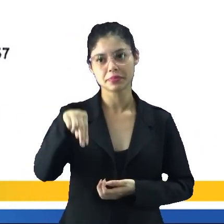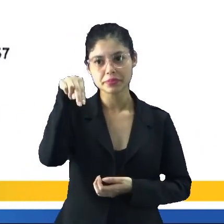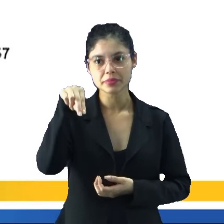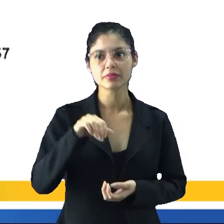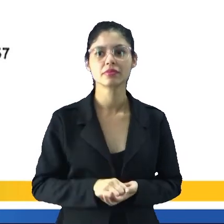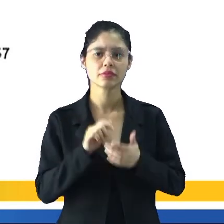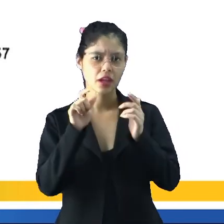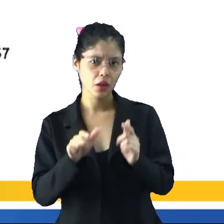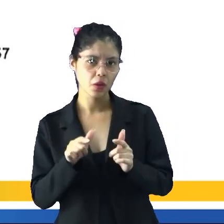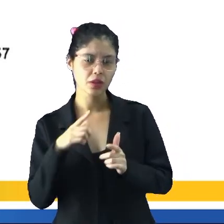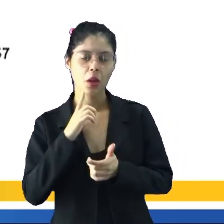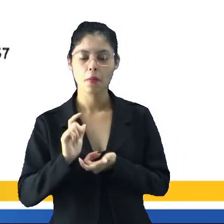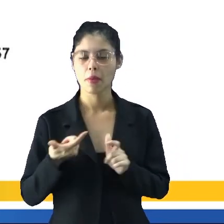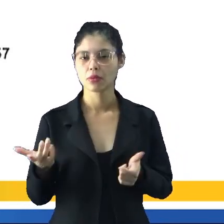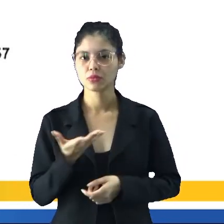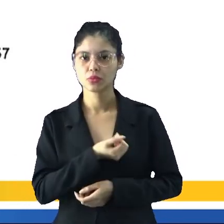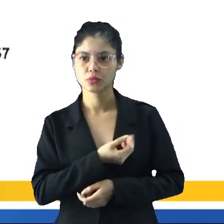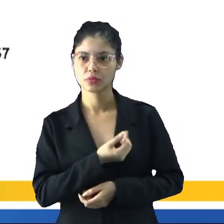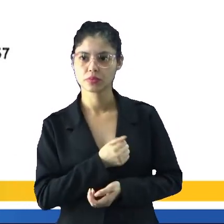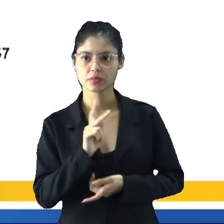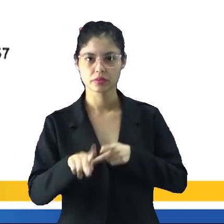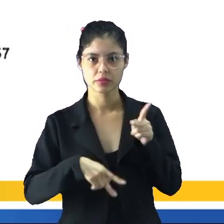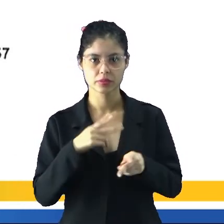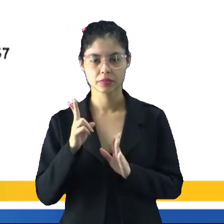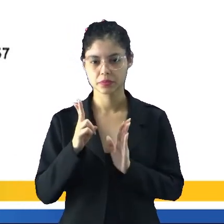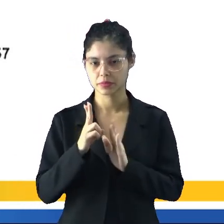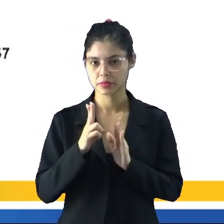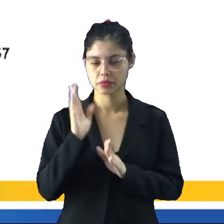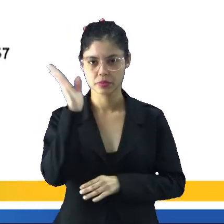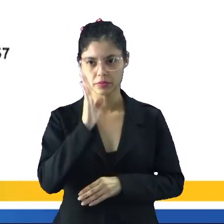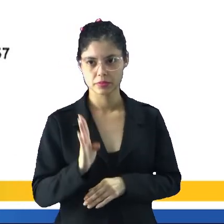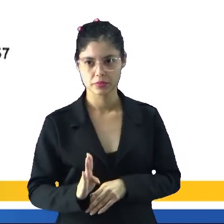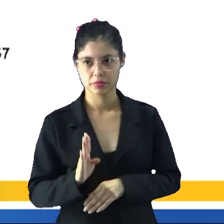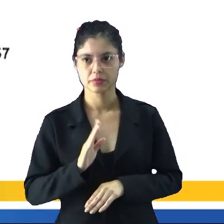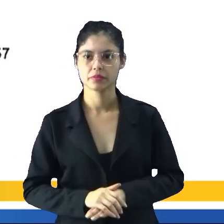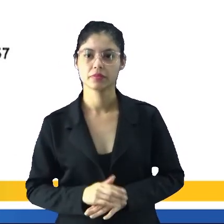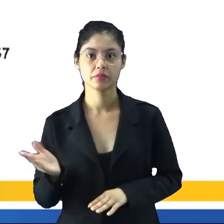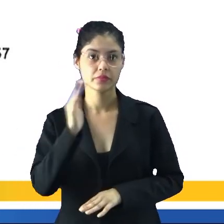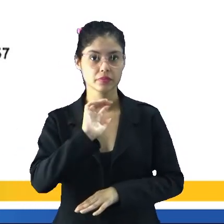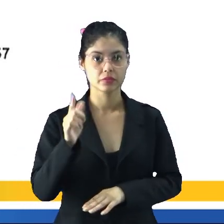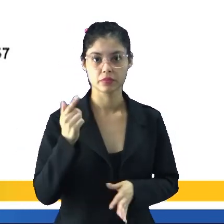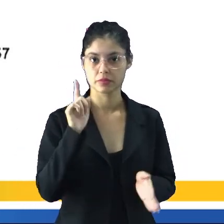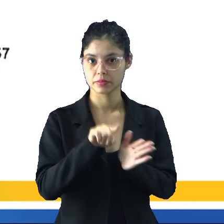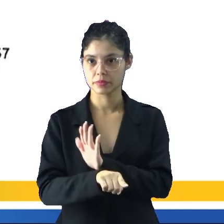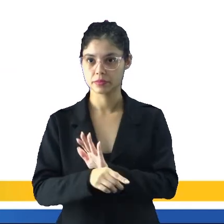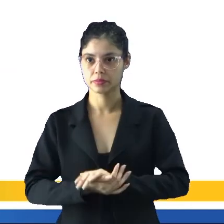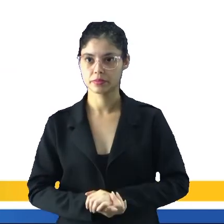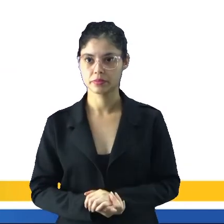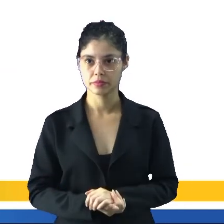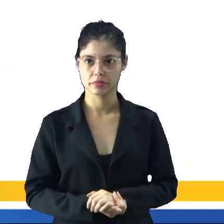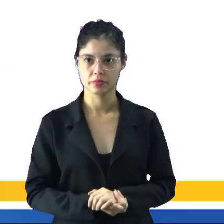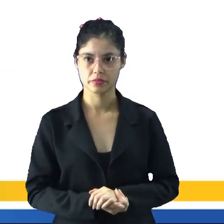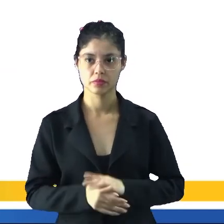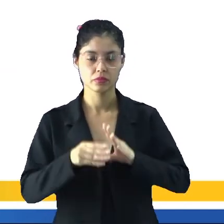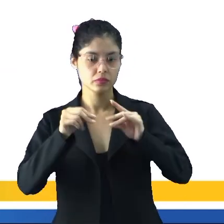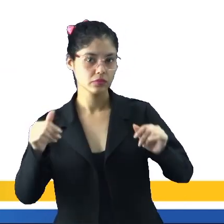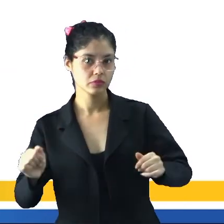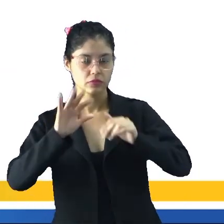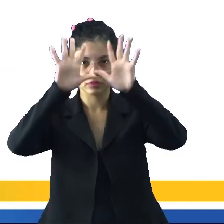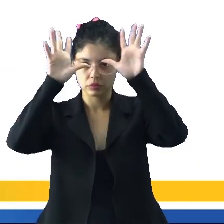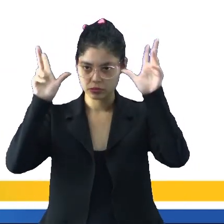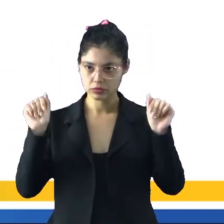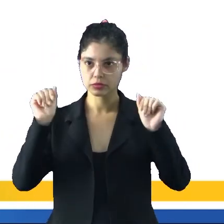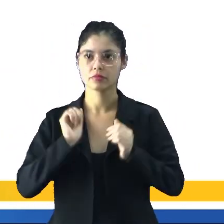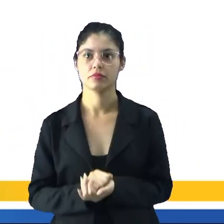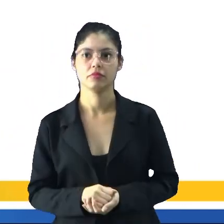né, onde concentra o maior número, né, da população indígena no Brasil. Vamos lá, outra questão. O